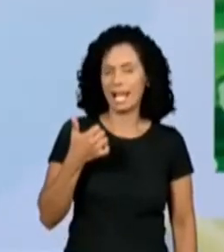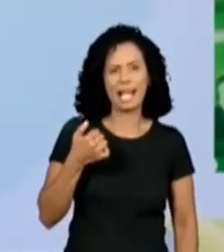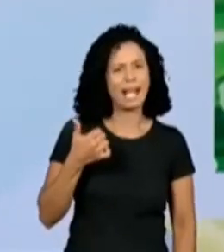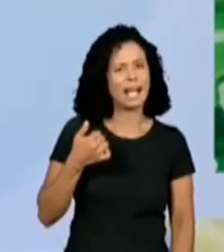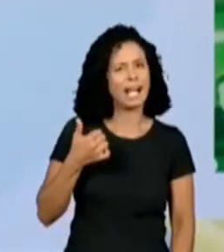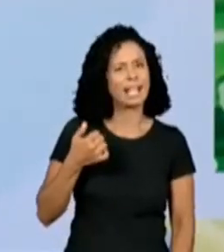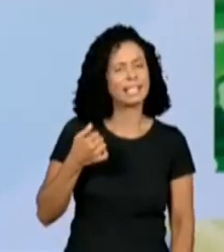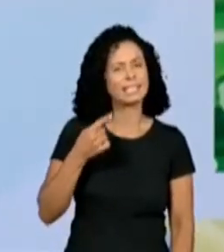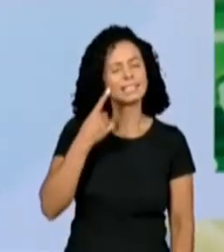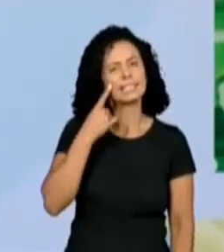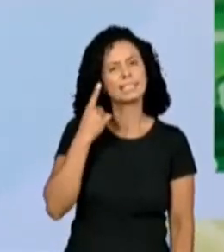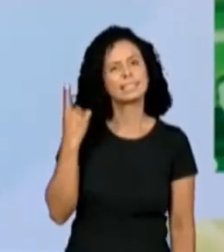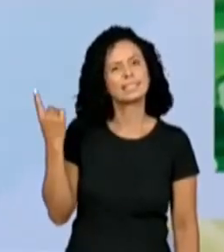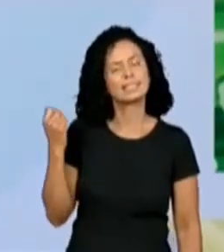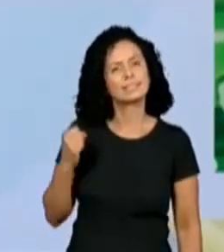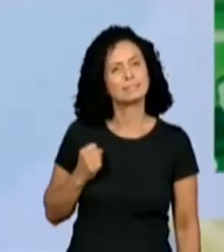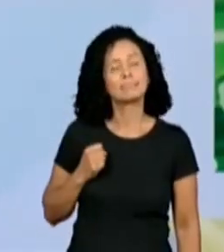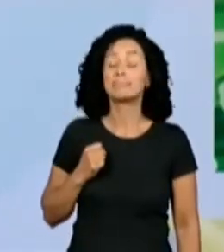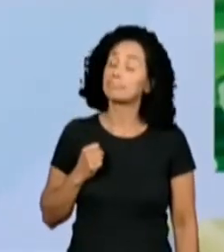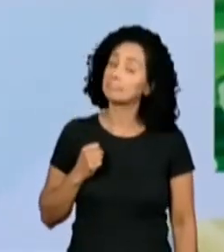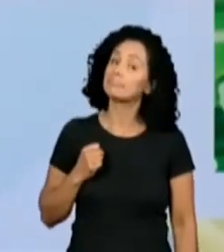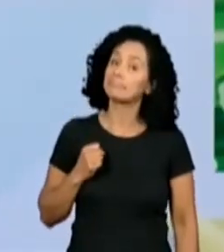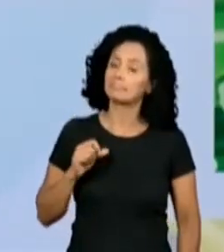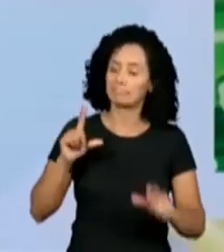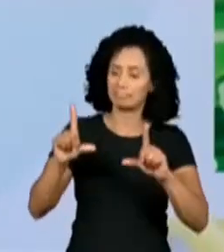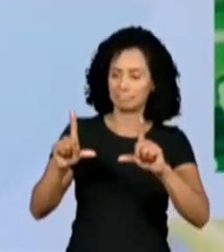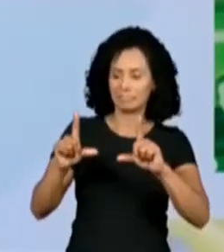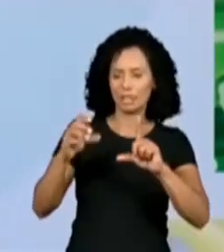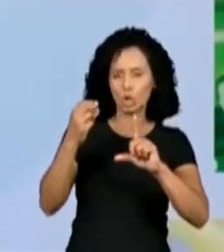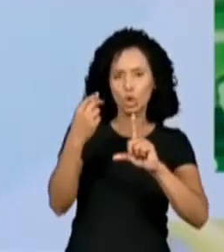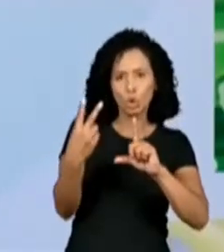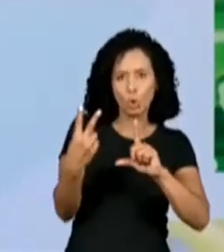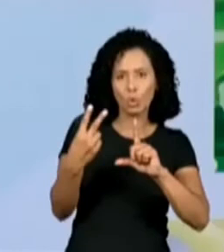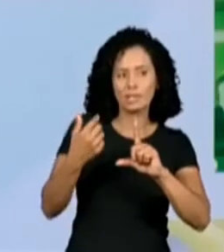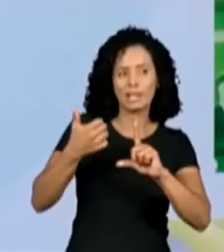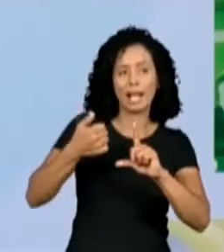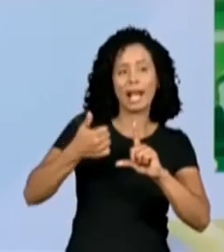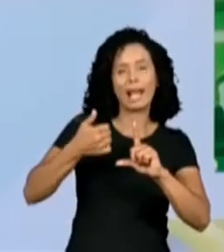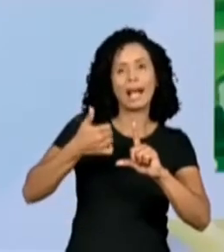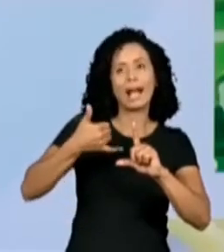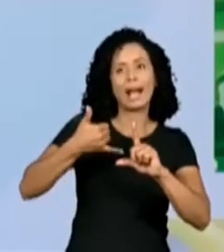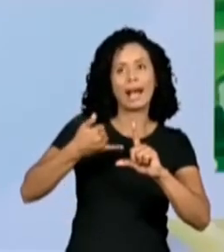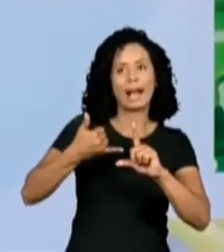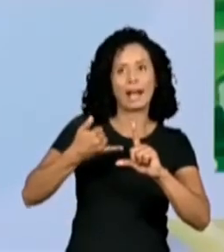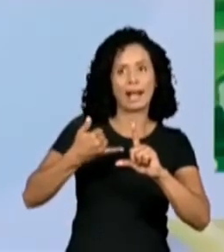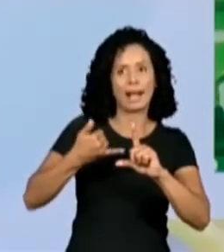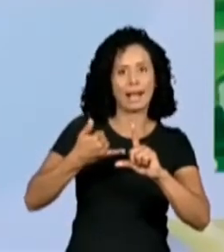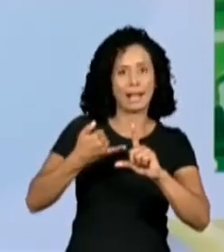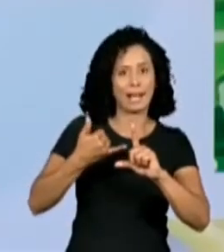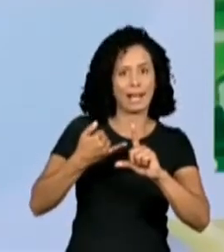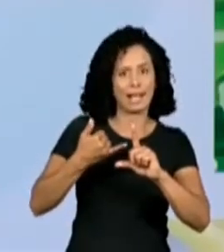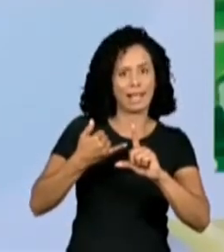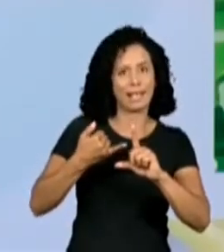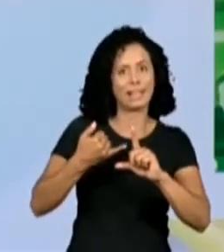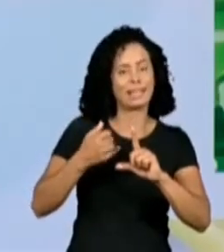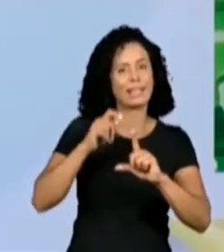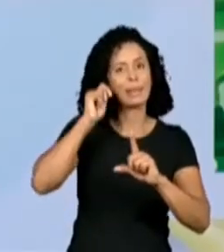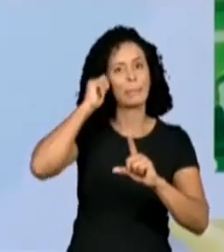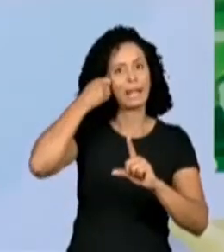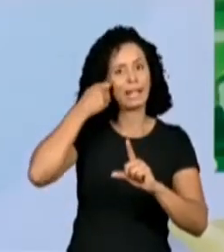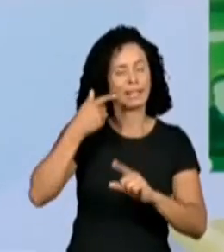caneta no número 2. Uma caneta preta ali, né? E está lá em cima de uma mesinha.